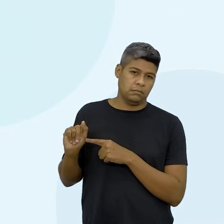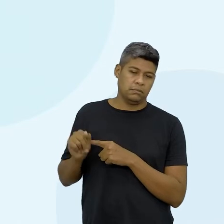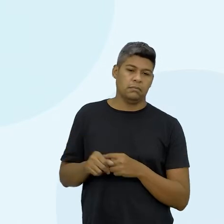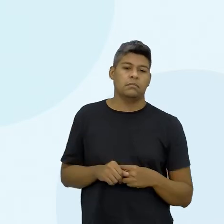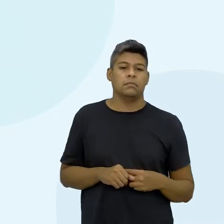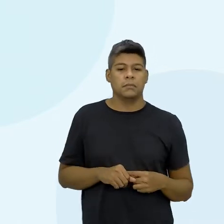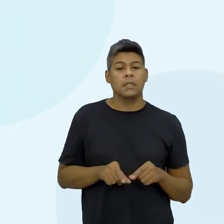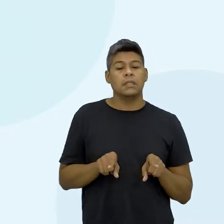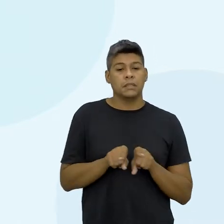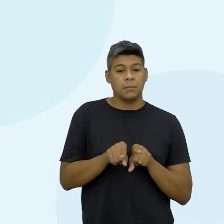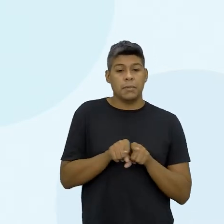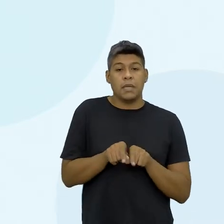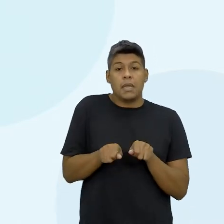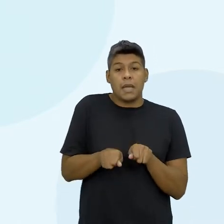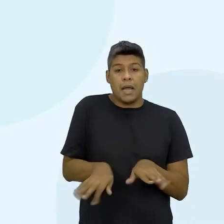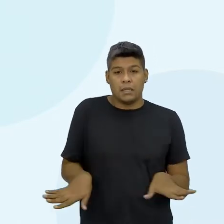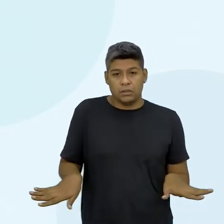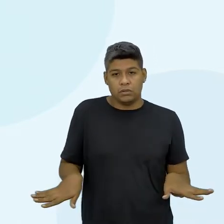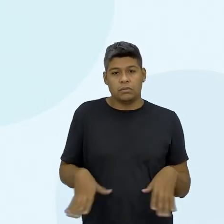e a despesa.